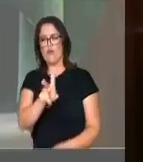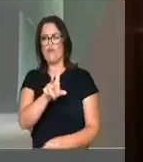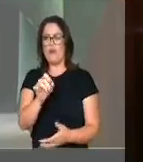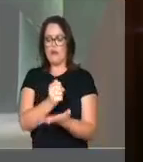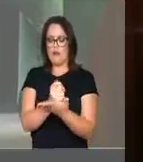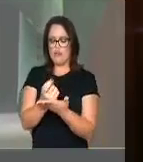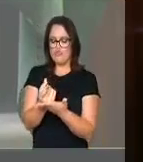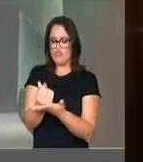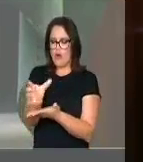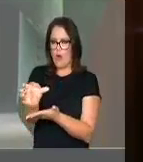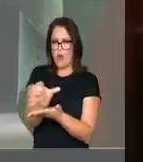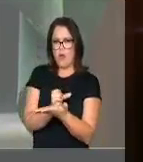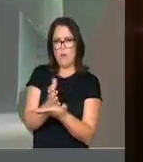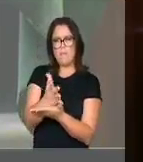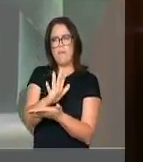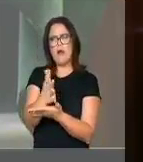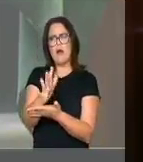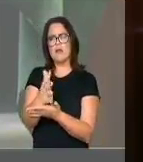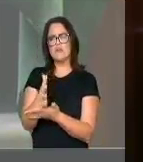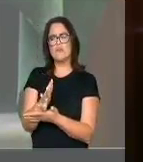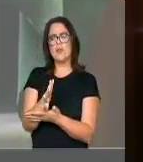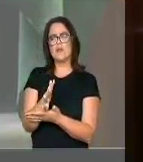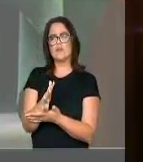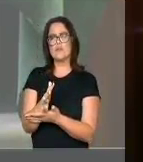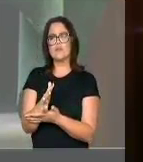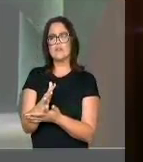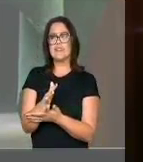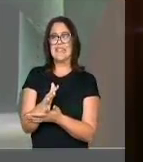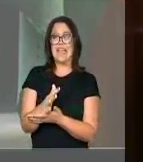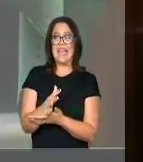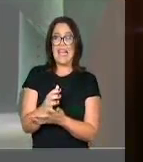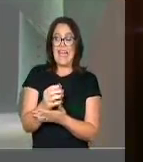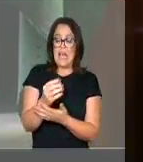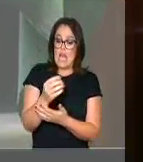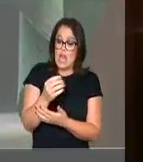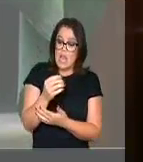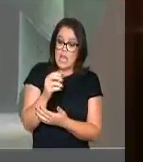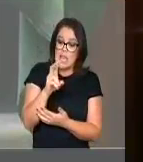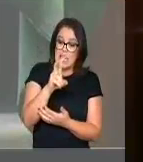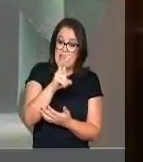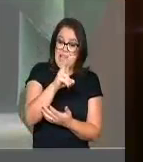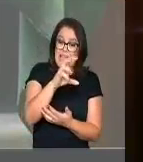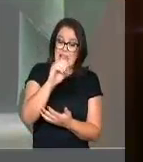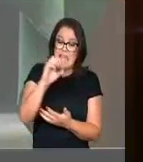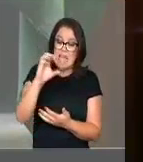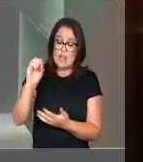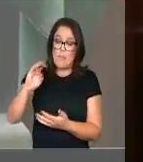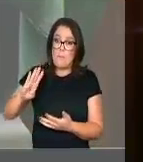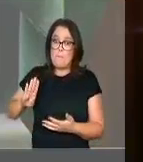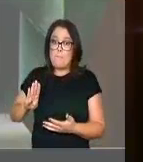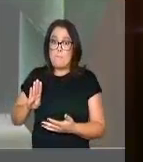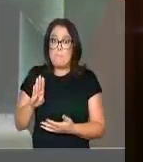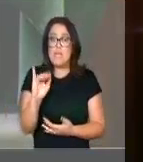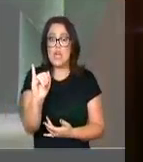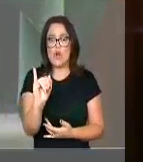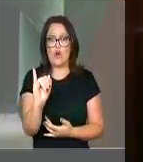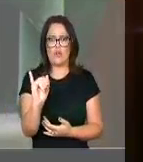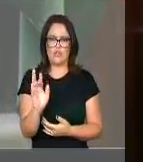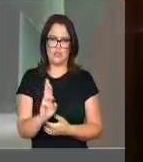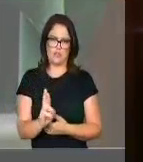registrado de aproximadamente meio trilhão de reais, 500 bilhões